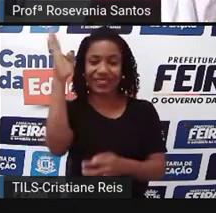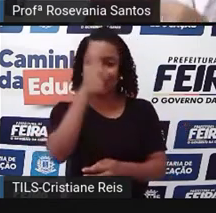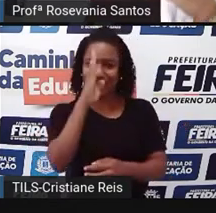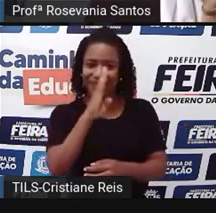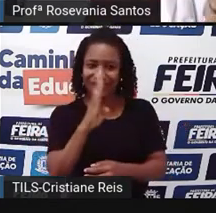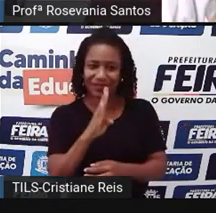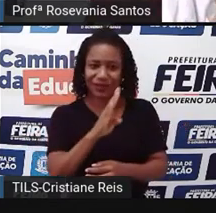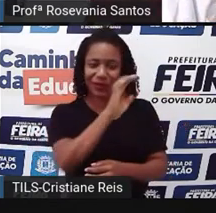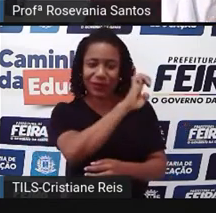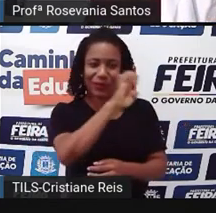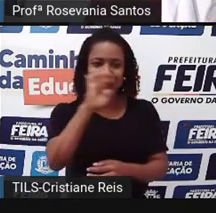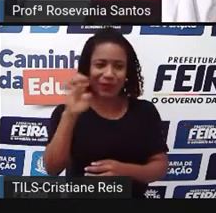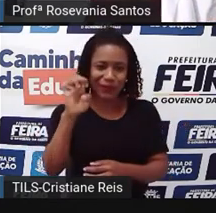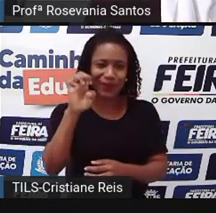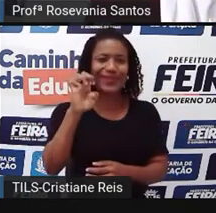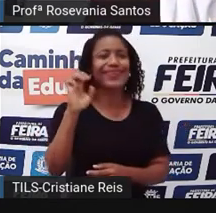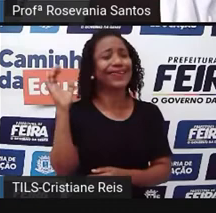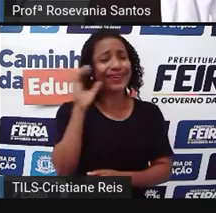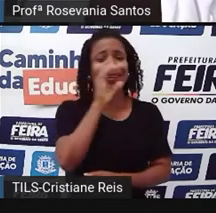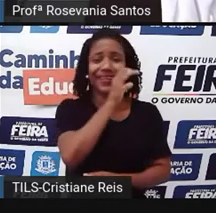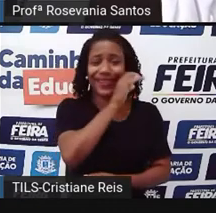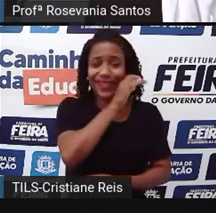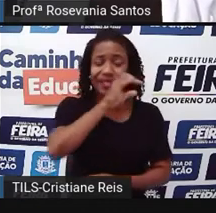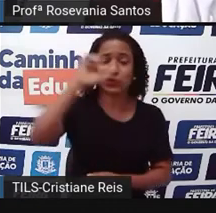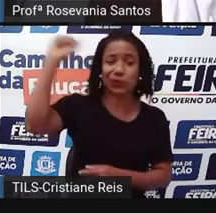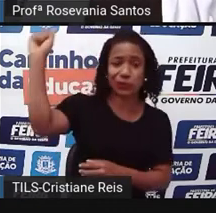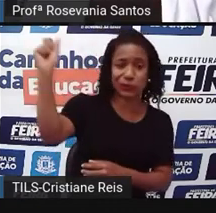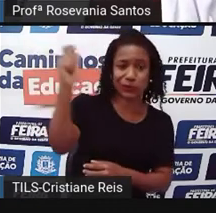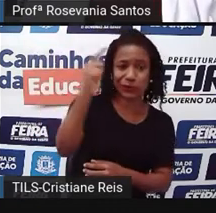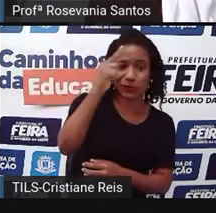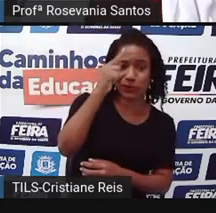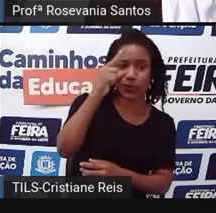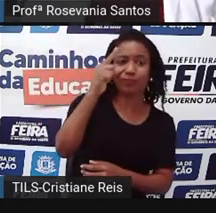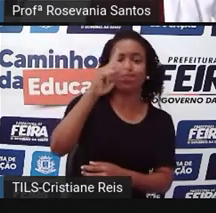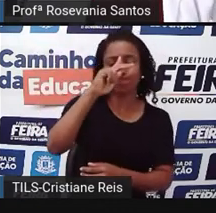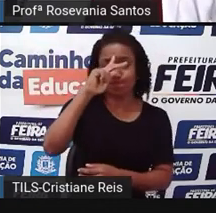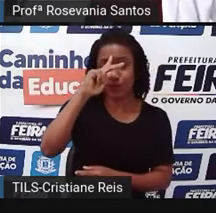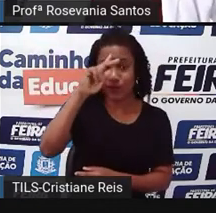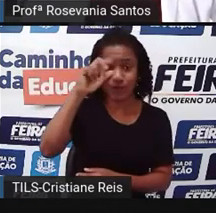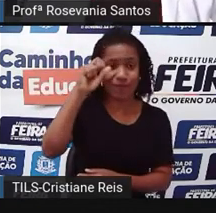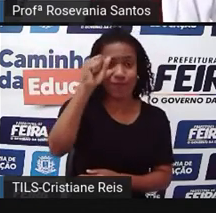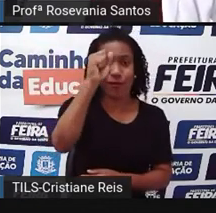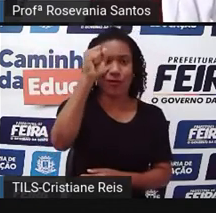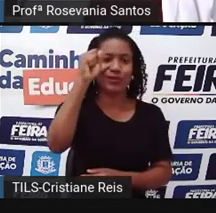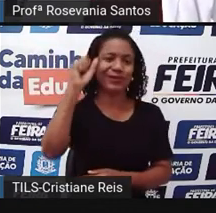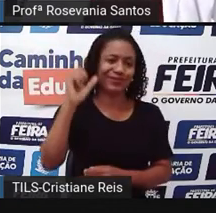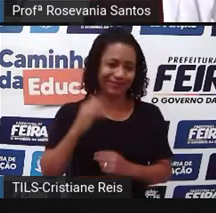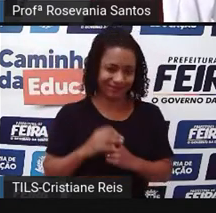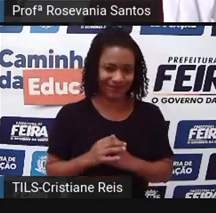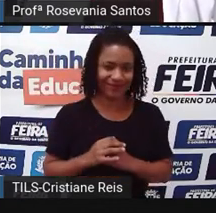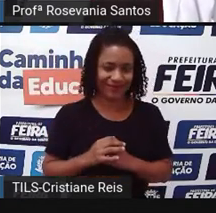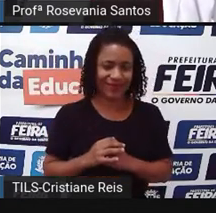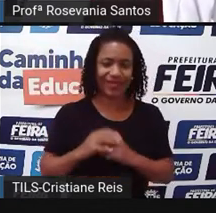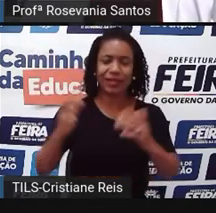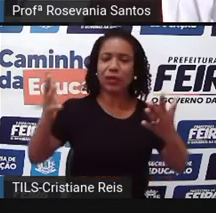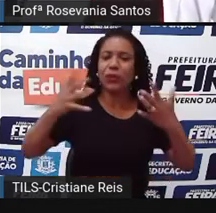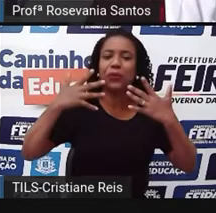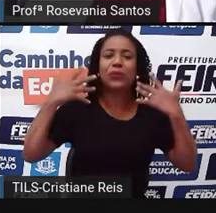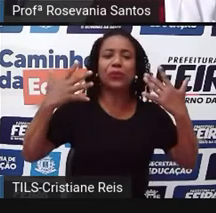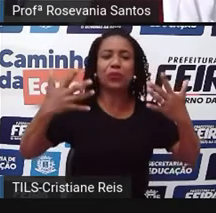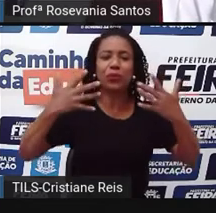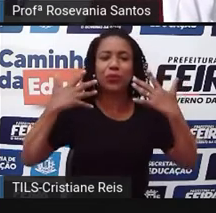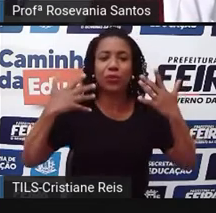raios solares, é mais quente, então, tem toda essa característica aí, das temperaturas